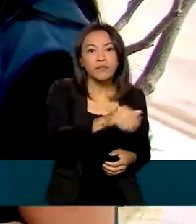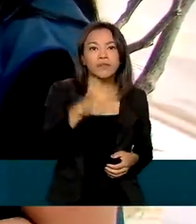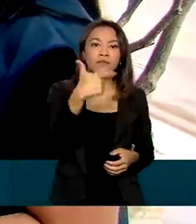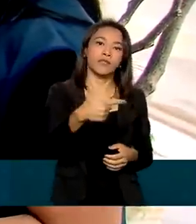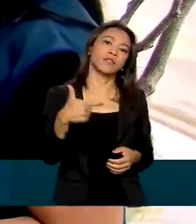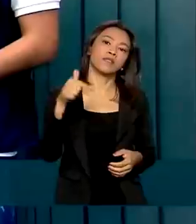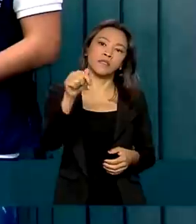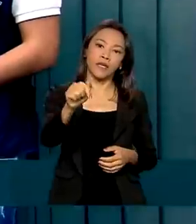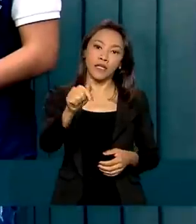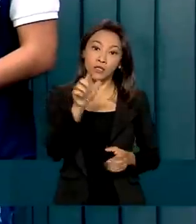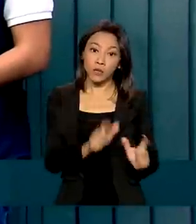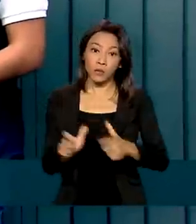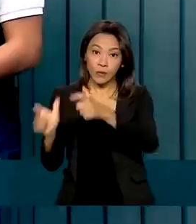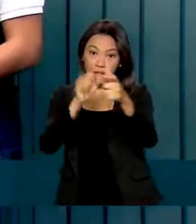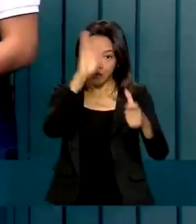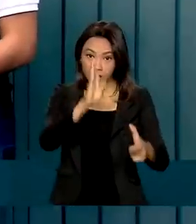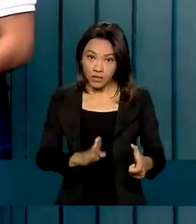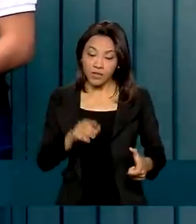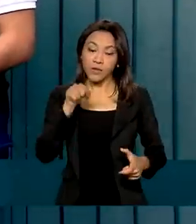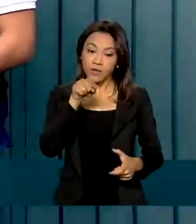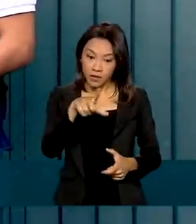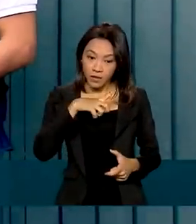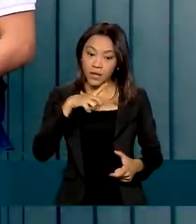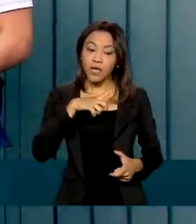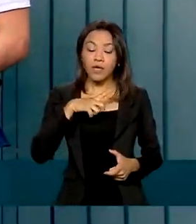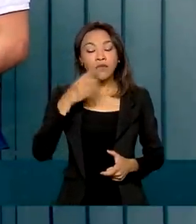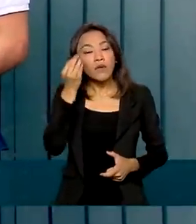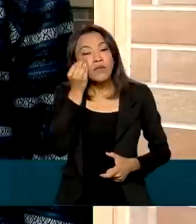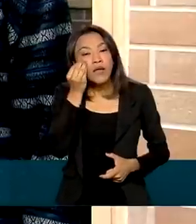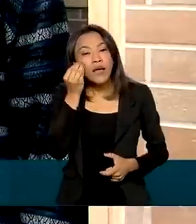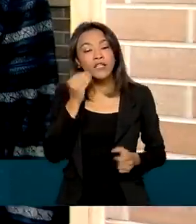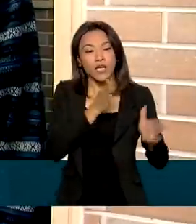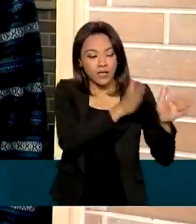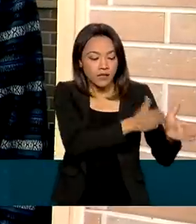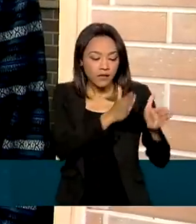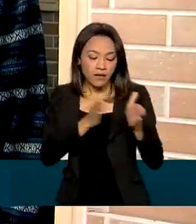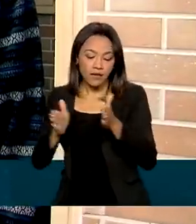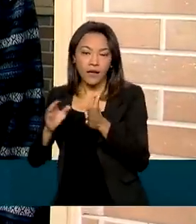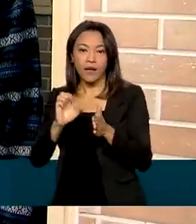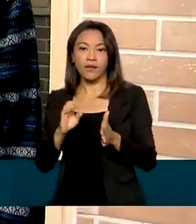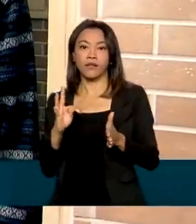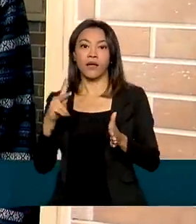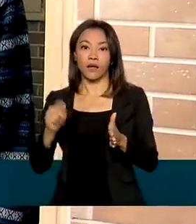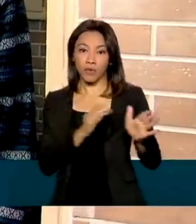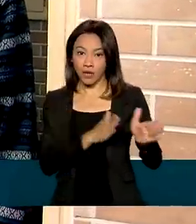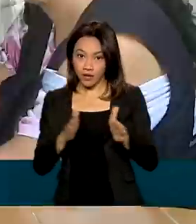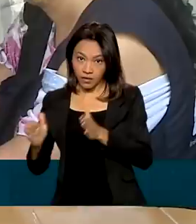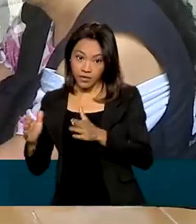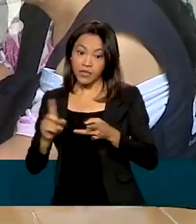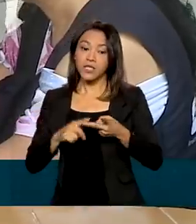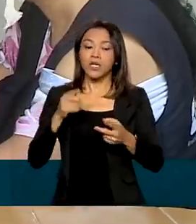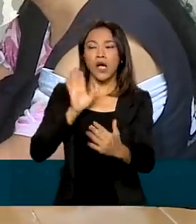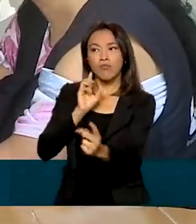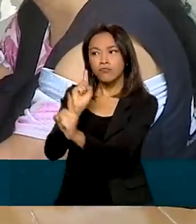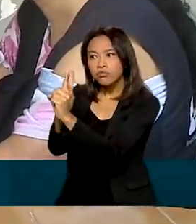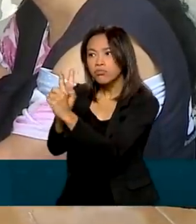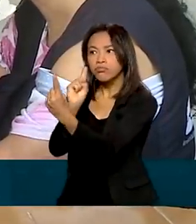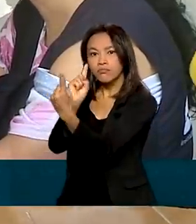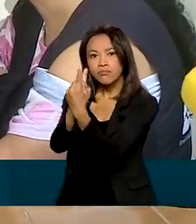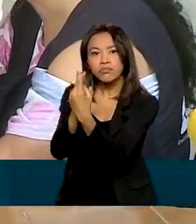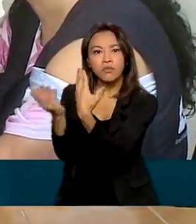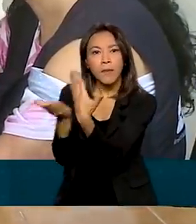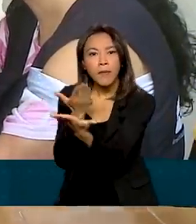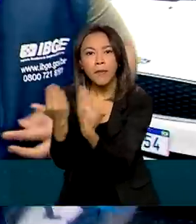locais do país. A simulação incluiu todas as etapas do censo, desde a abordagem aos moradores, preenchimento do